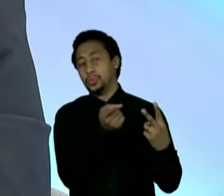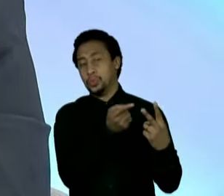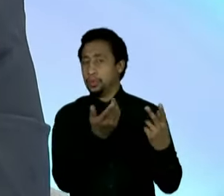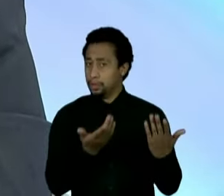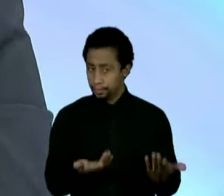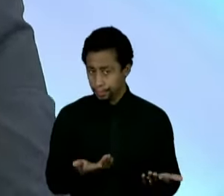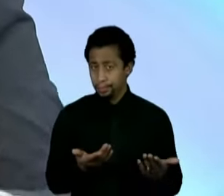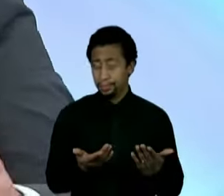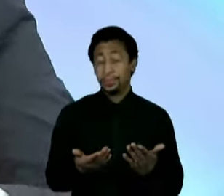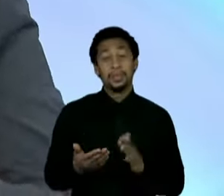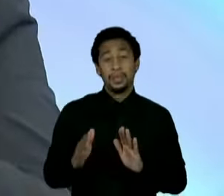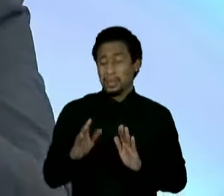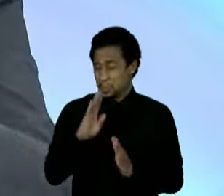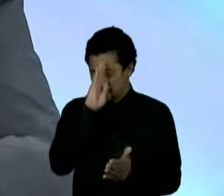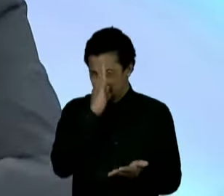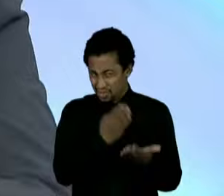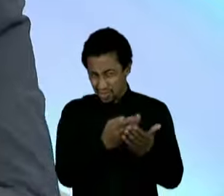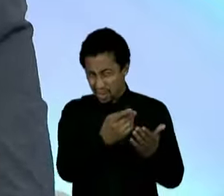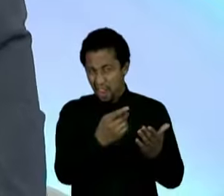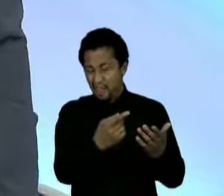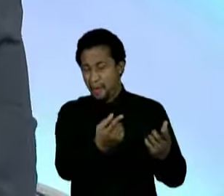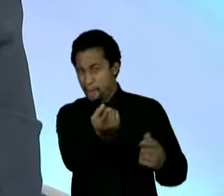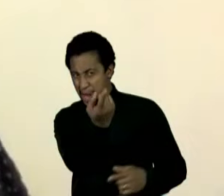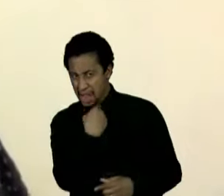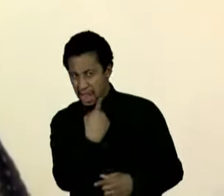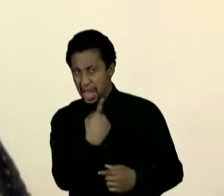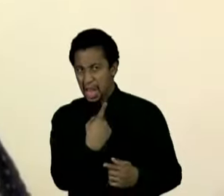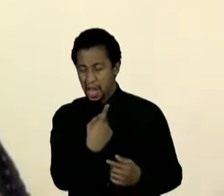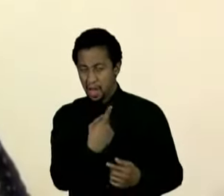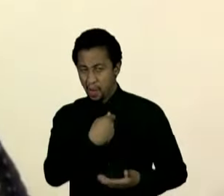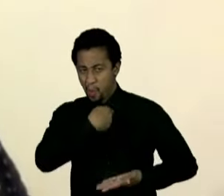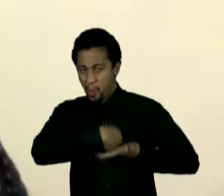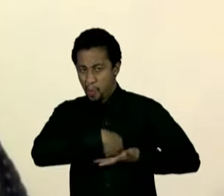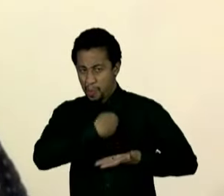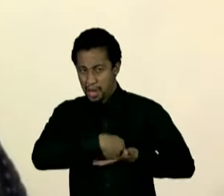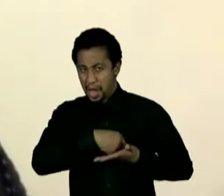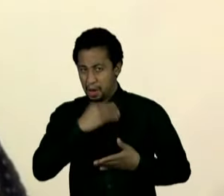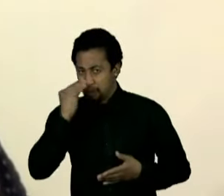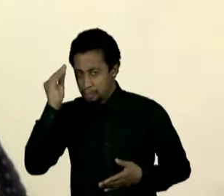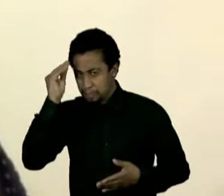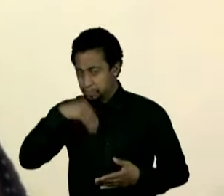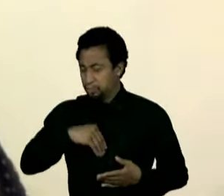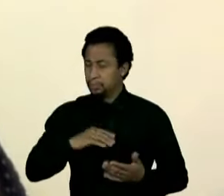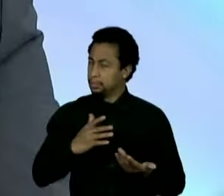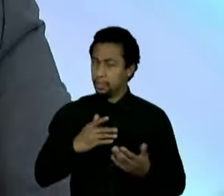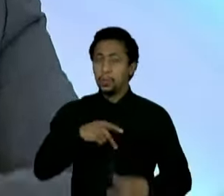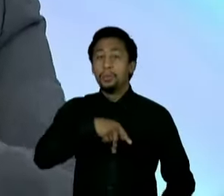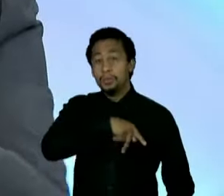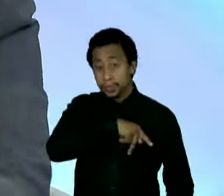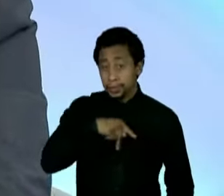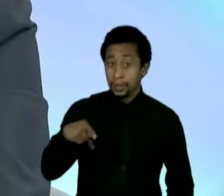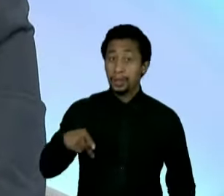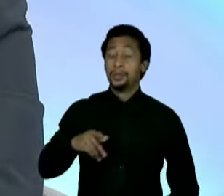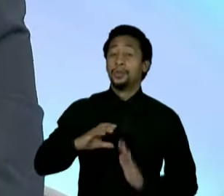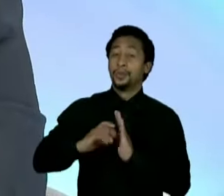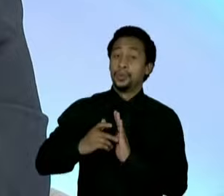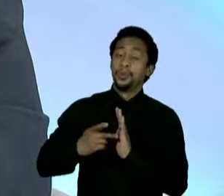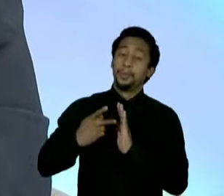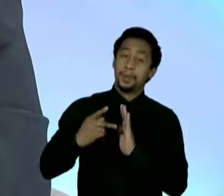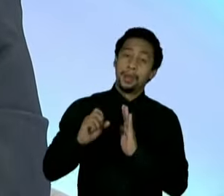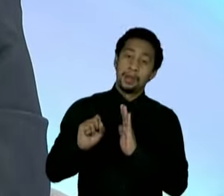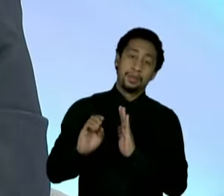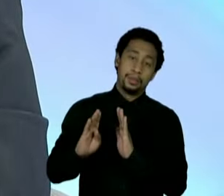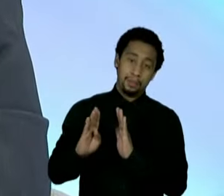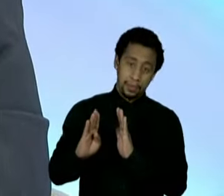creio em nada que pudesse ser feito na base da força. Aliás, o nosso presidente, o Carlos Siqueira, tem reiterado isso, que se